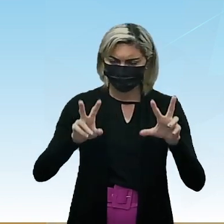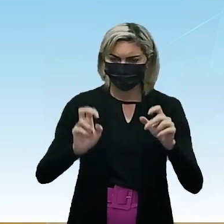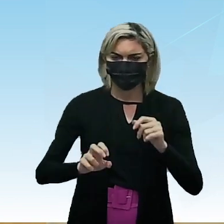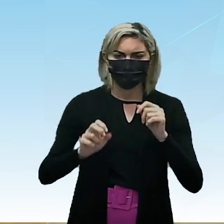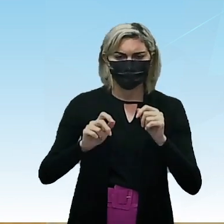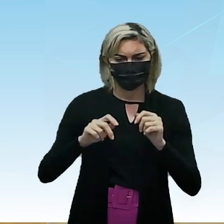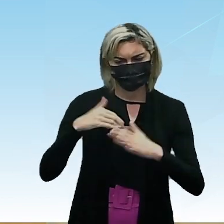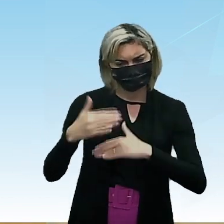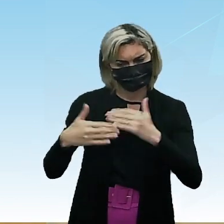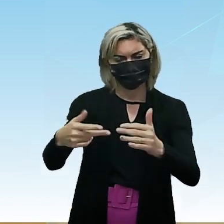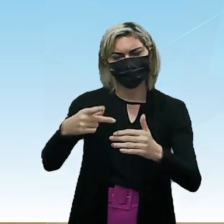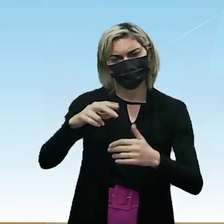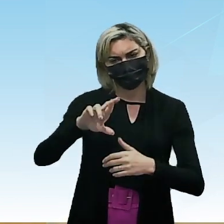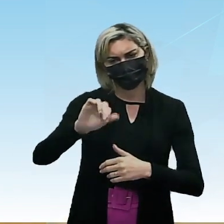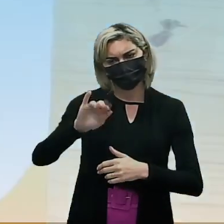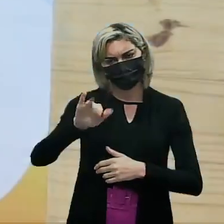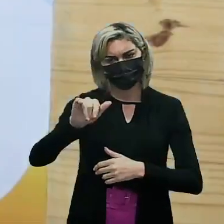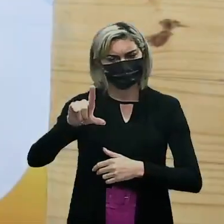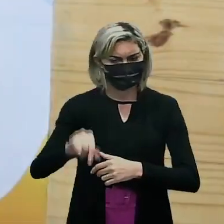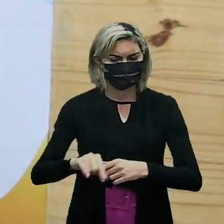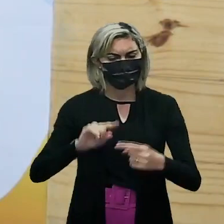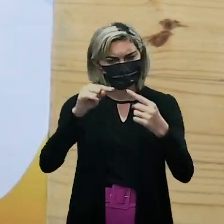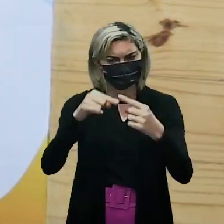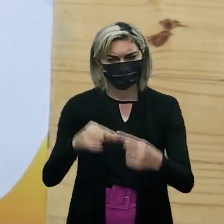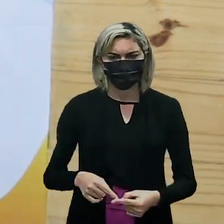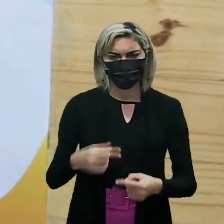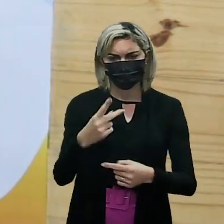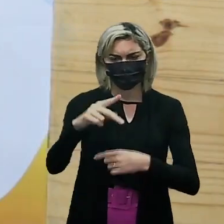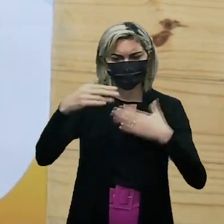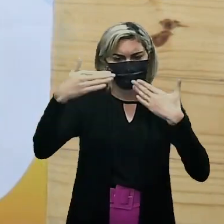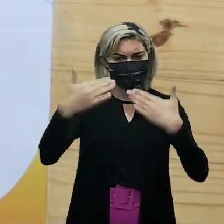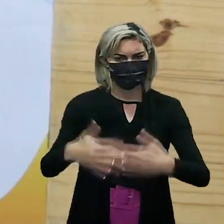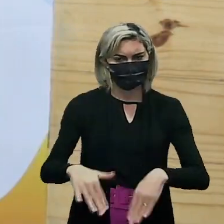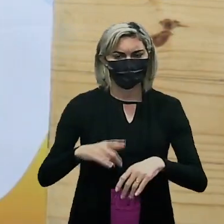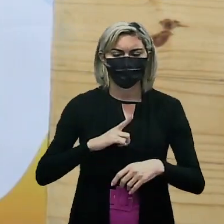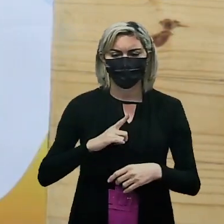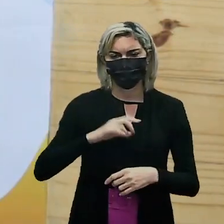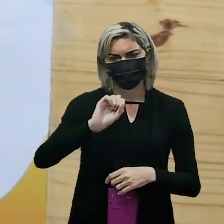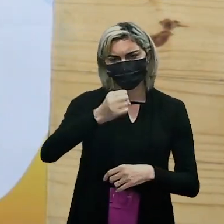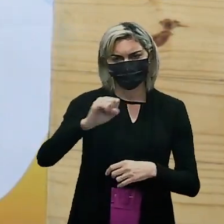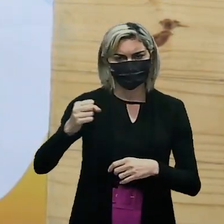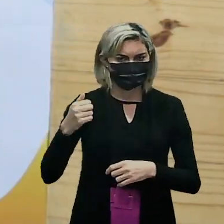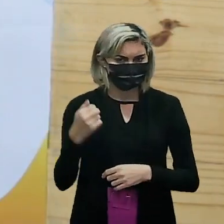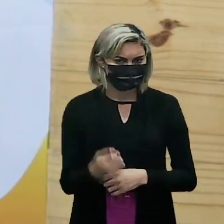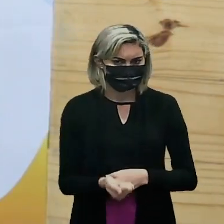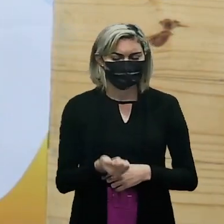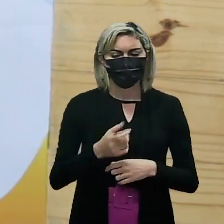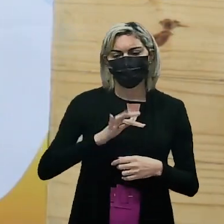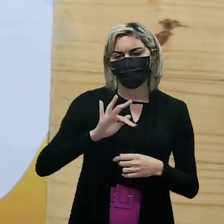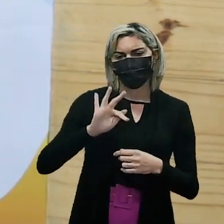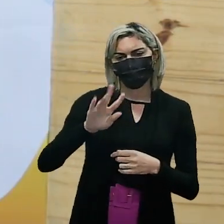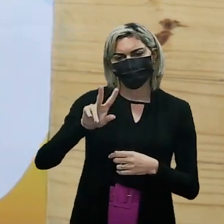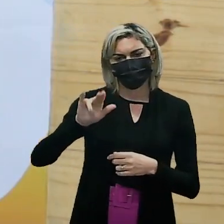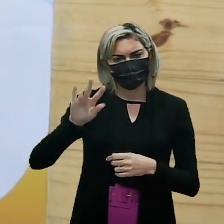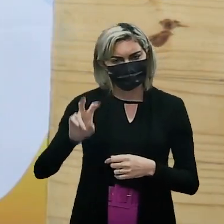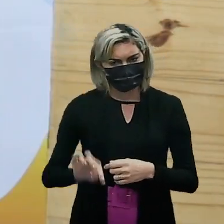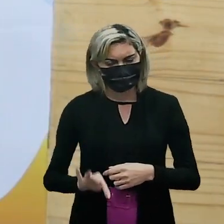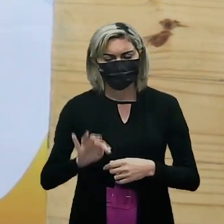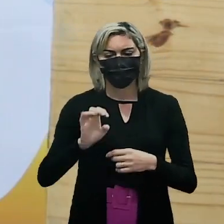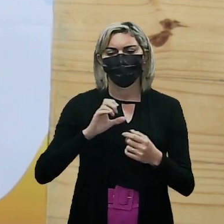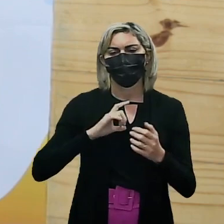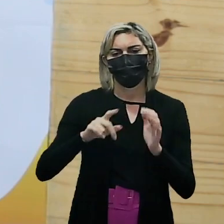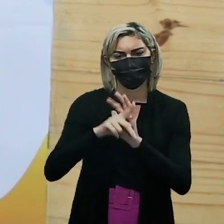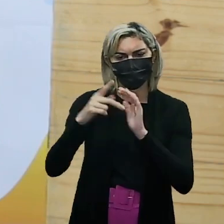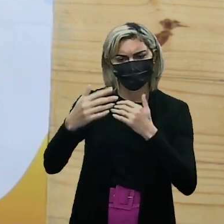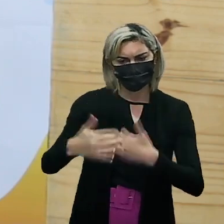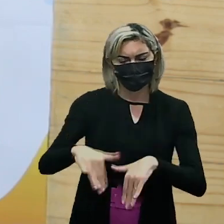probabilidade De estar presente Na sua prova Seja SSA Seja Fulvest Seja na